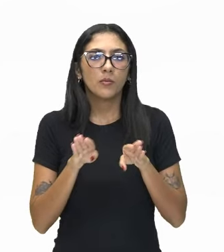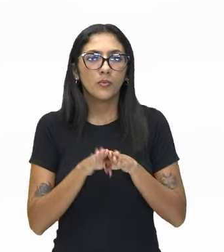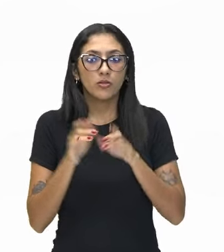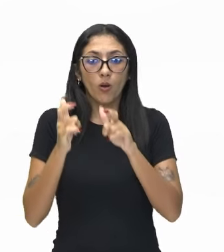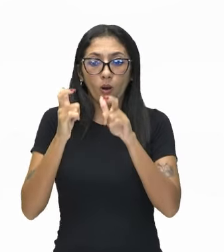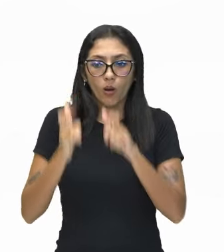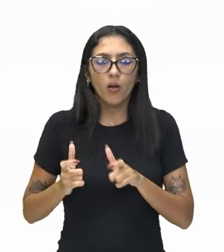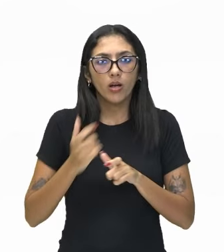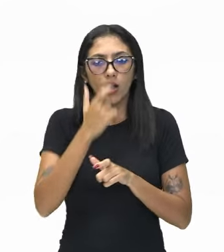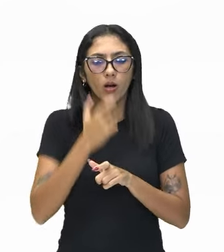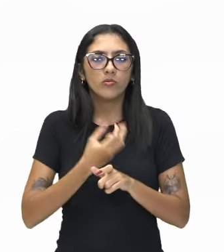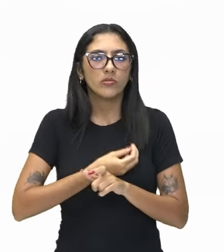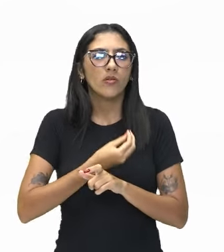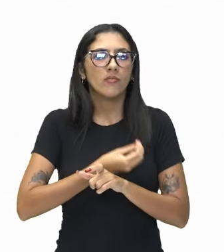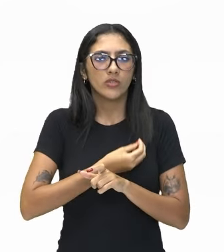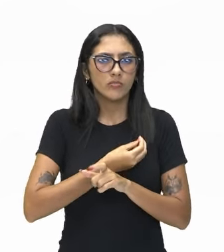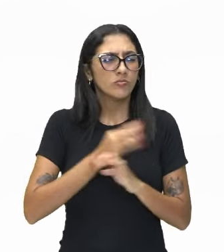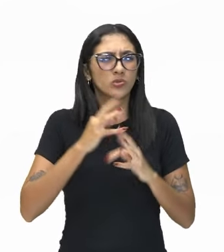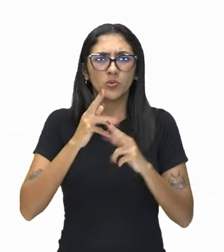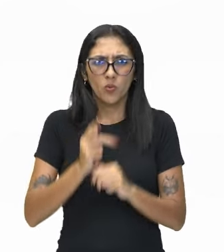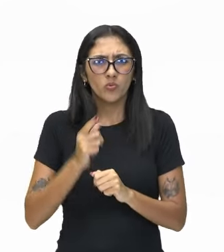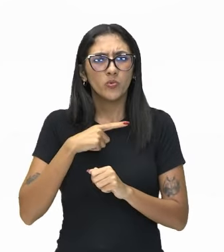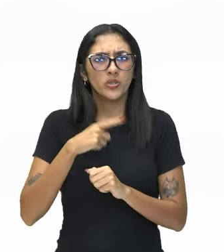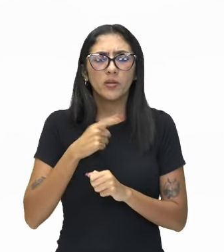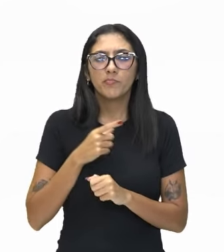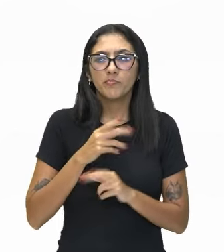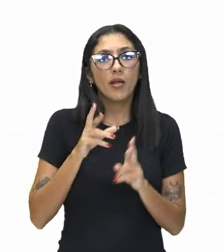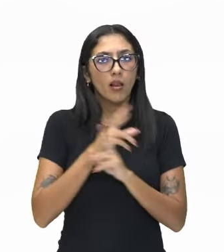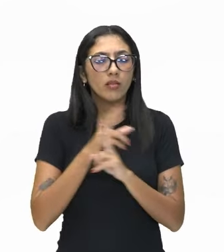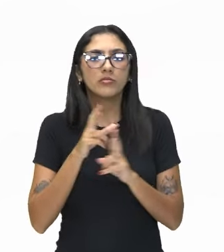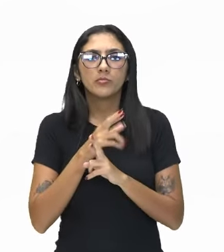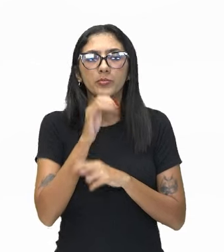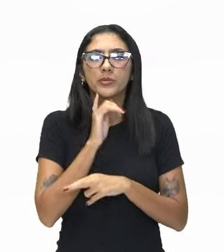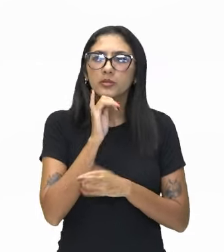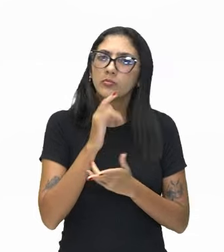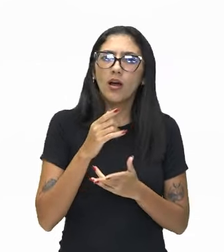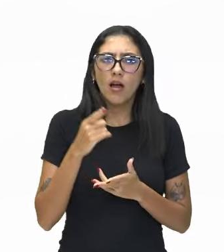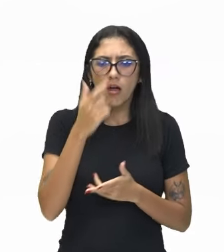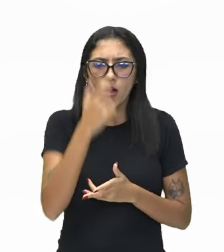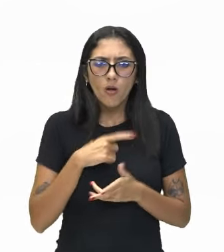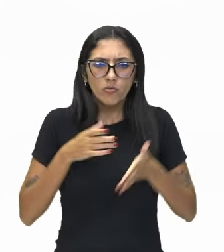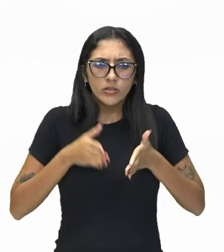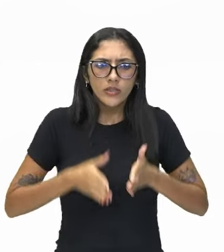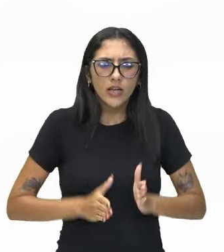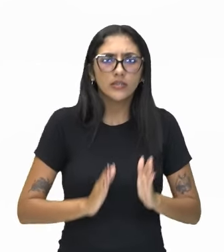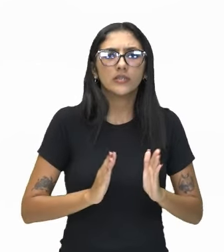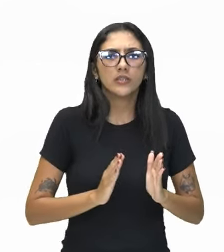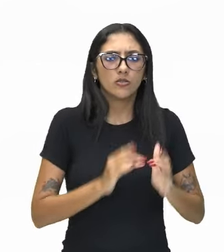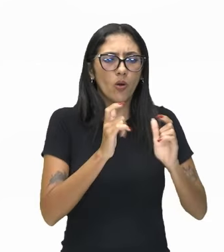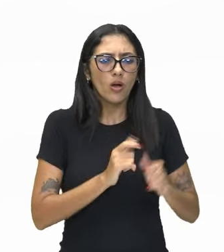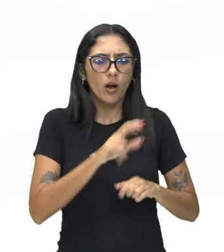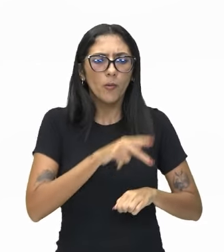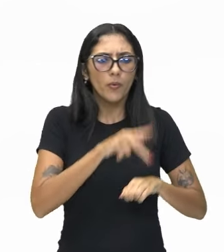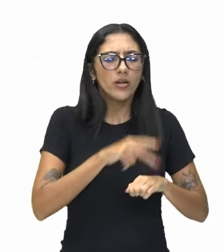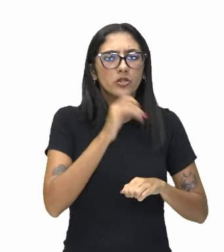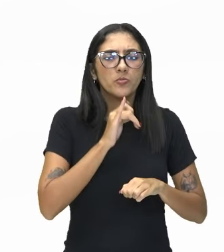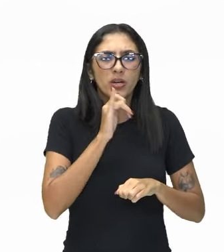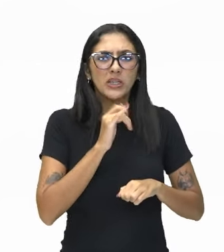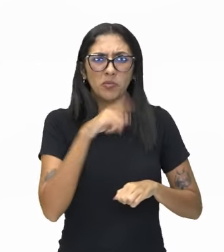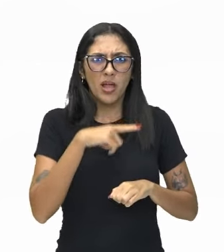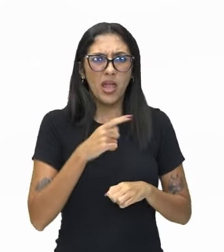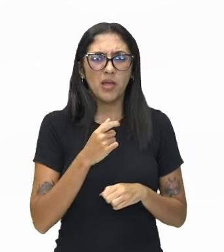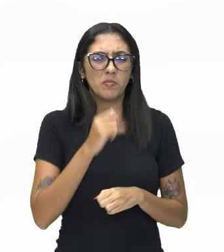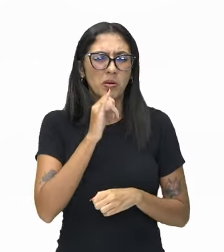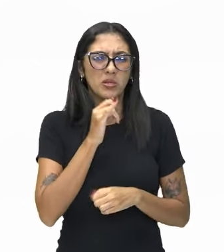que eu nasci. Tudo isso é muito importante. Vai que eu nasci em algum lugar onde não exista liberdade nenhuma, onde é uma ditadura